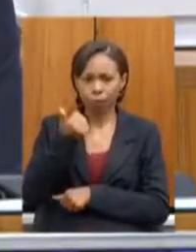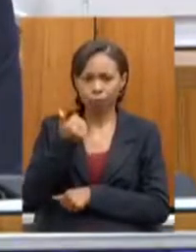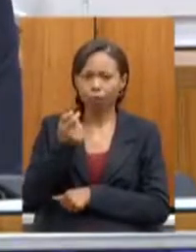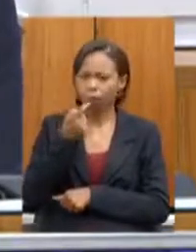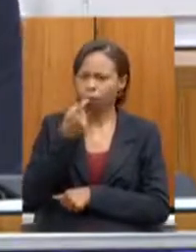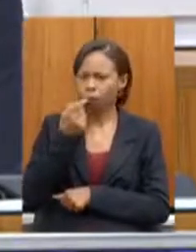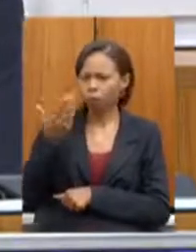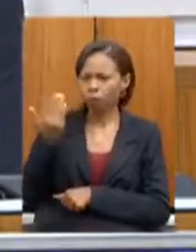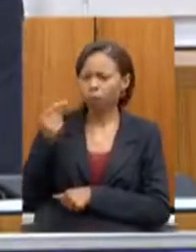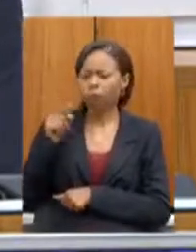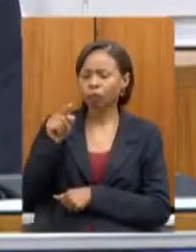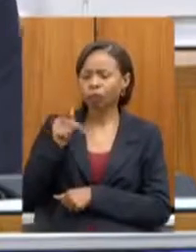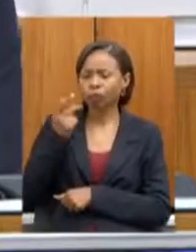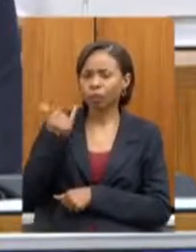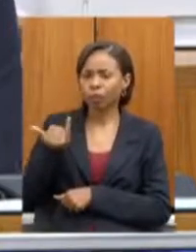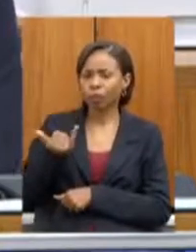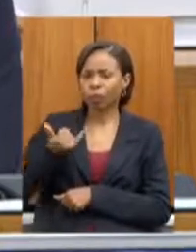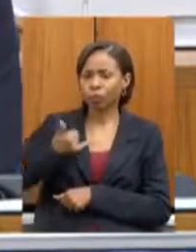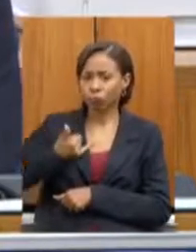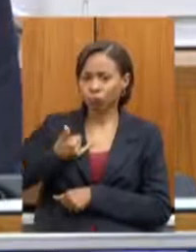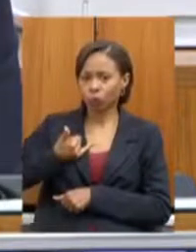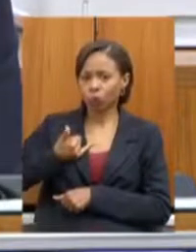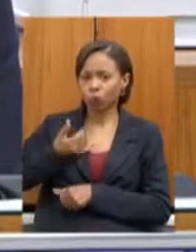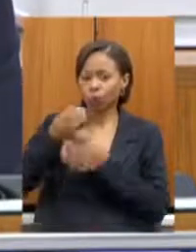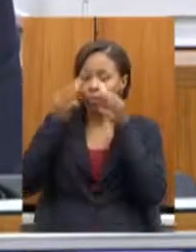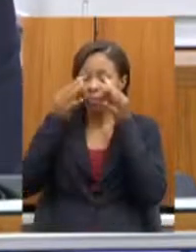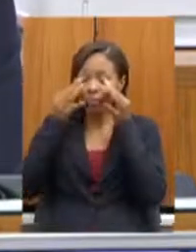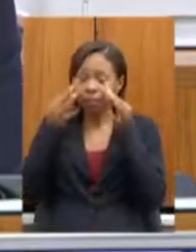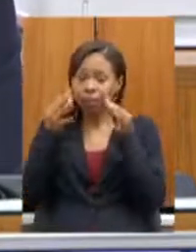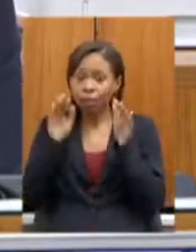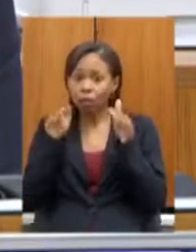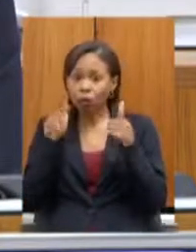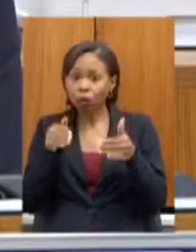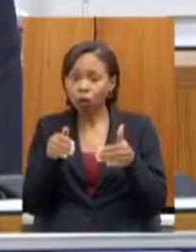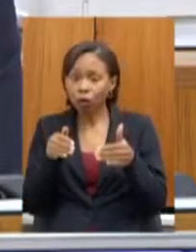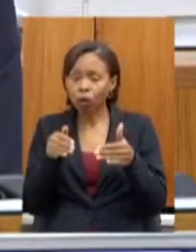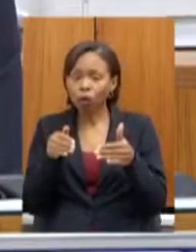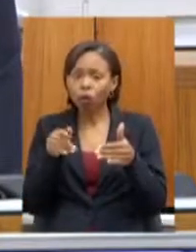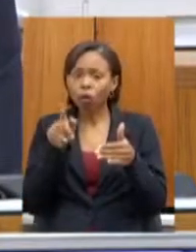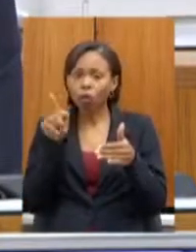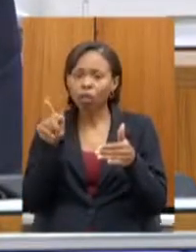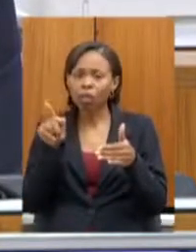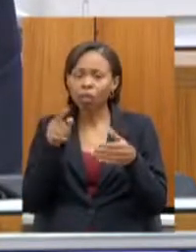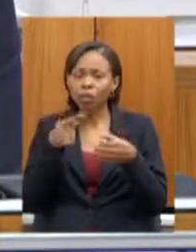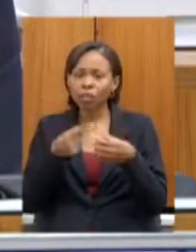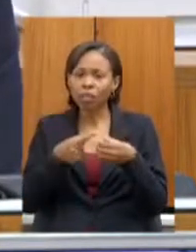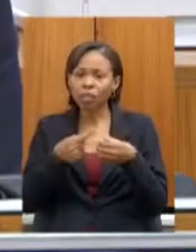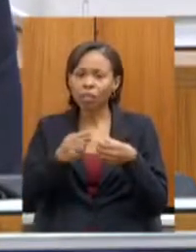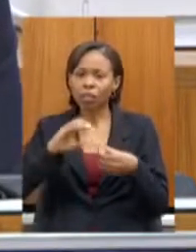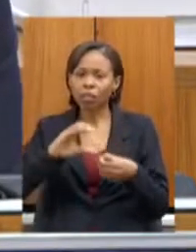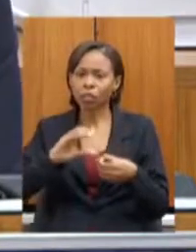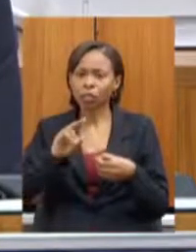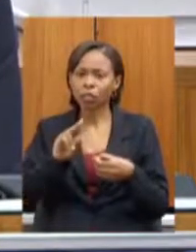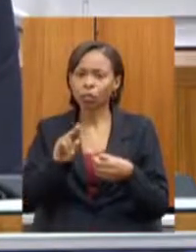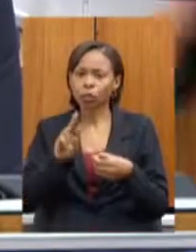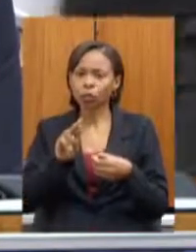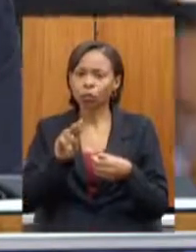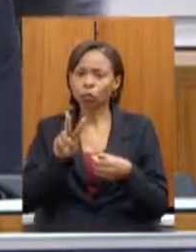especial para aquela entrada em Curvelo a nossa equipe está analisando também